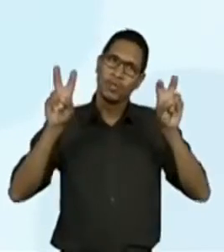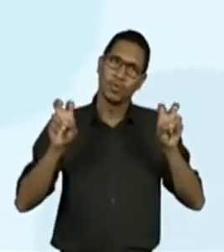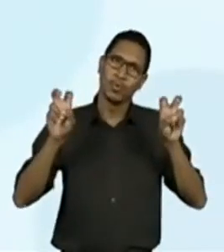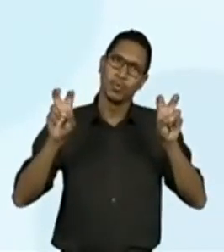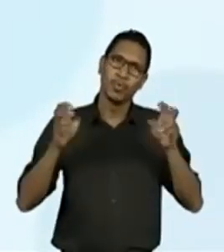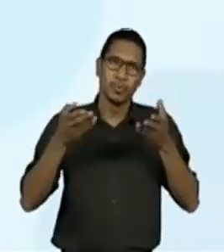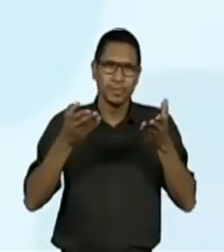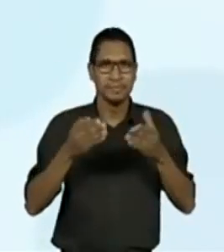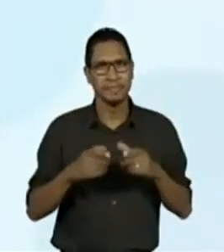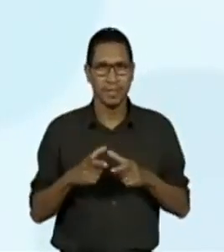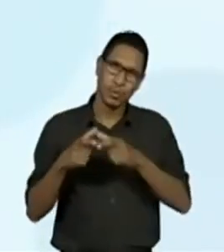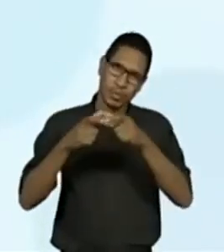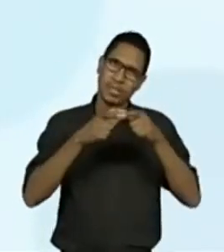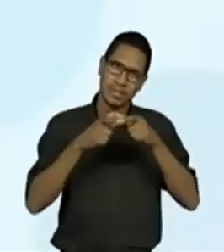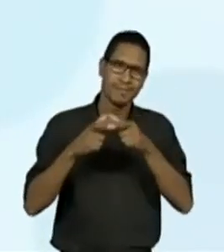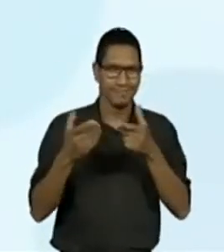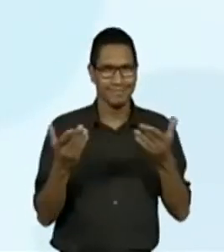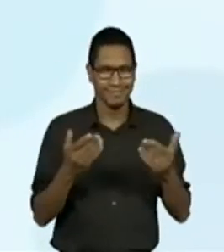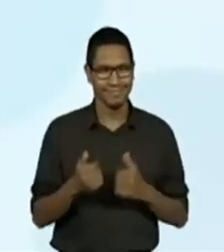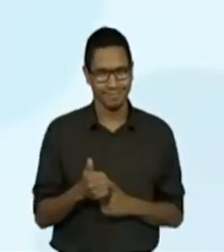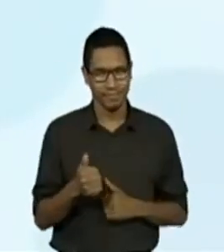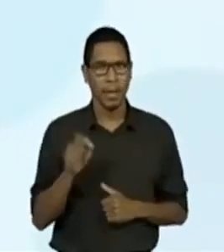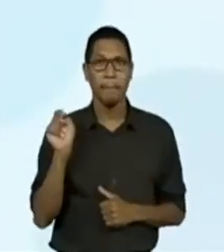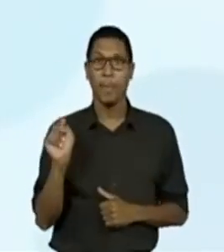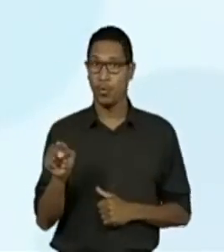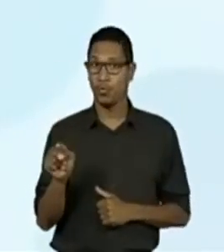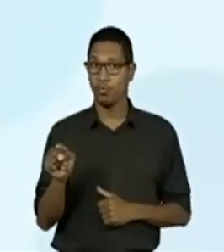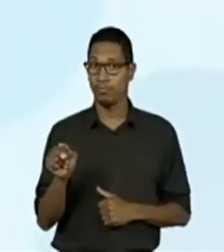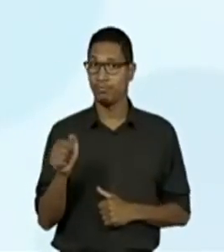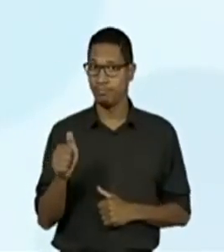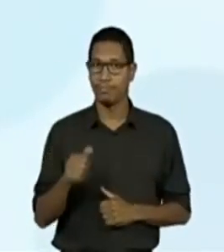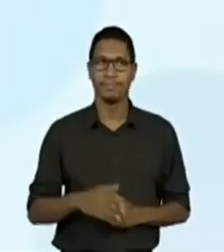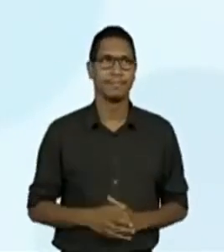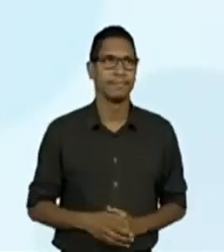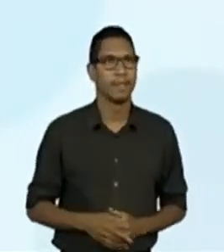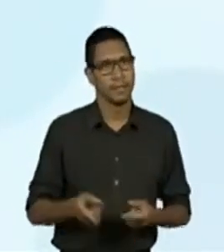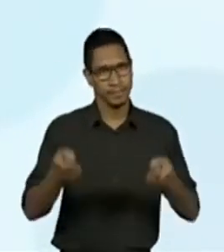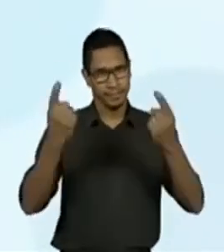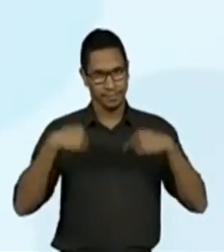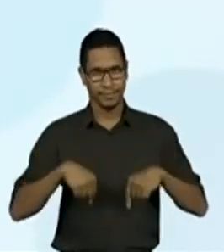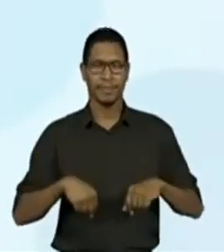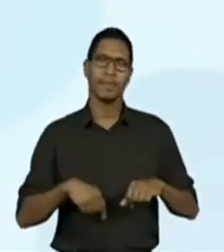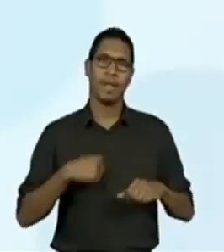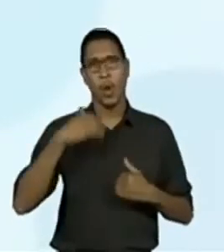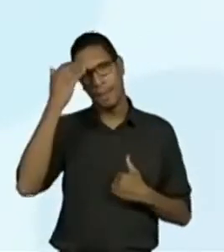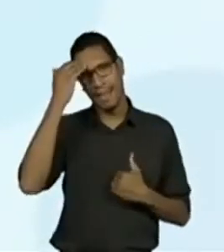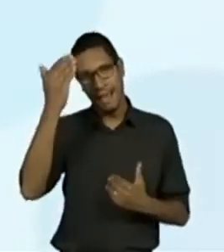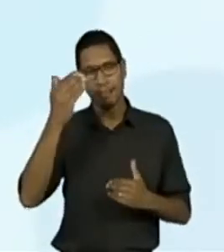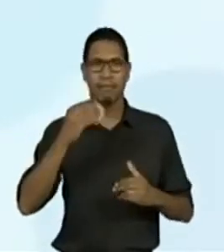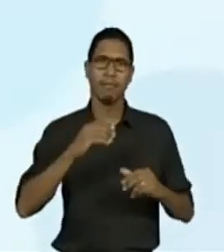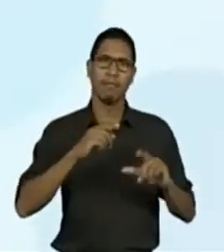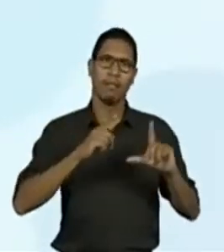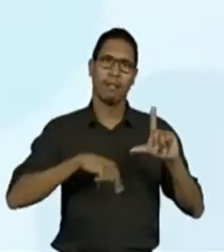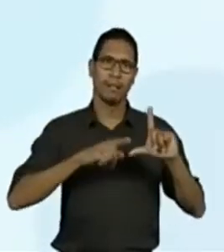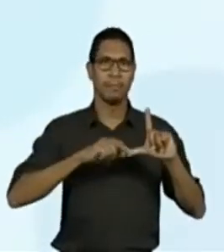Muito interessante o ponto final. Letra maiúscula no obrigada